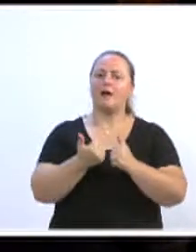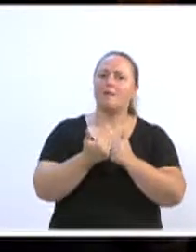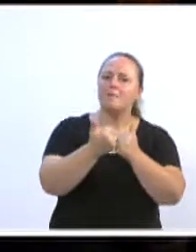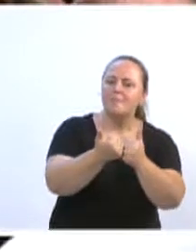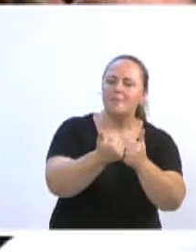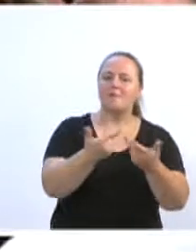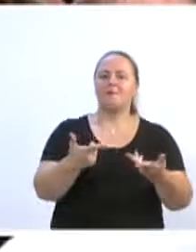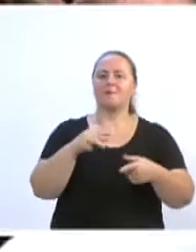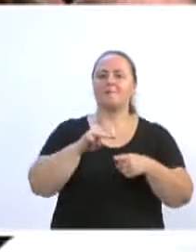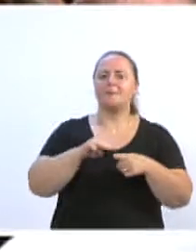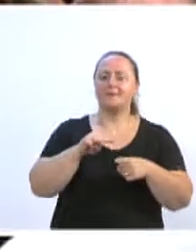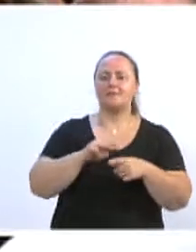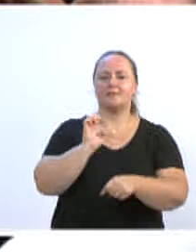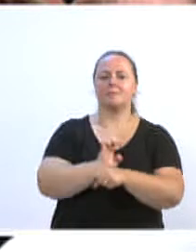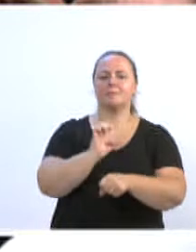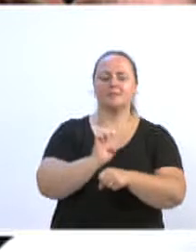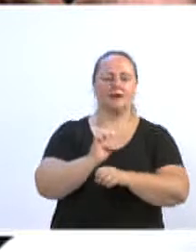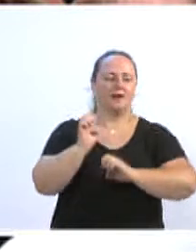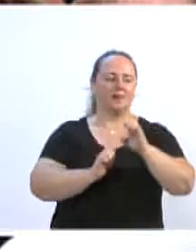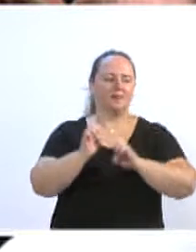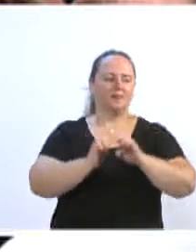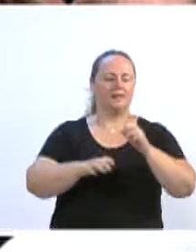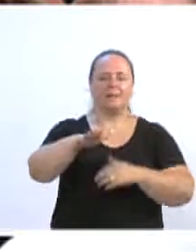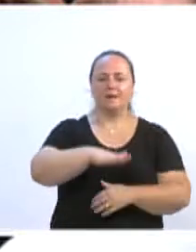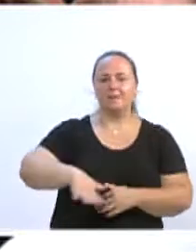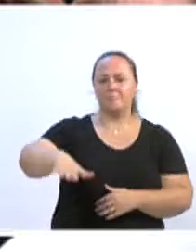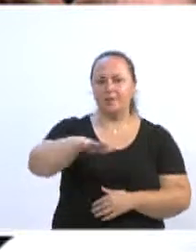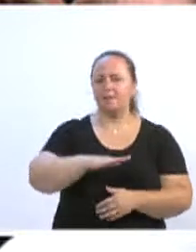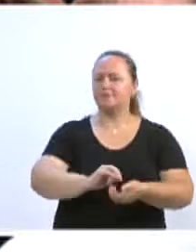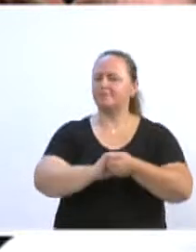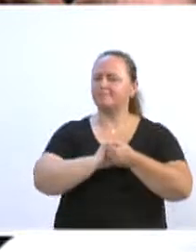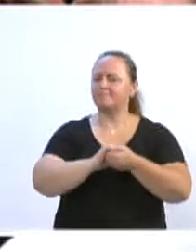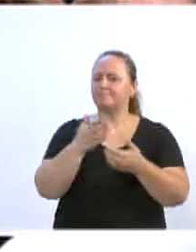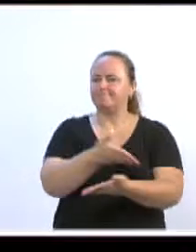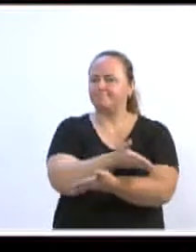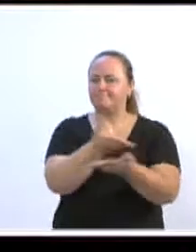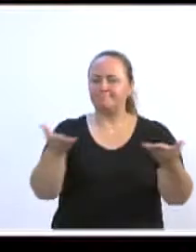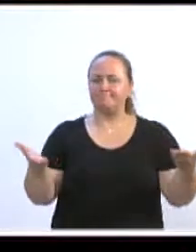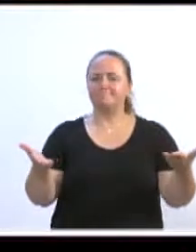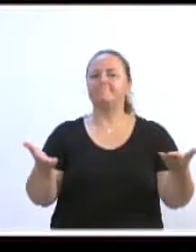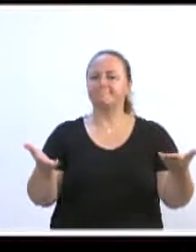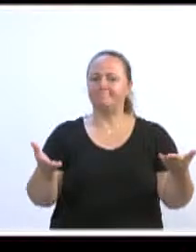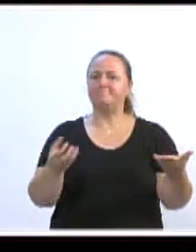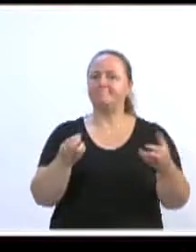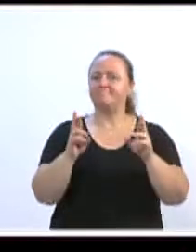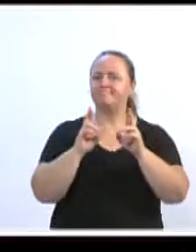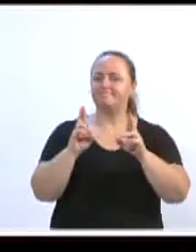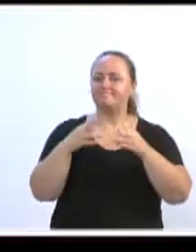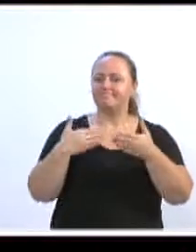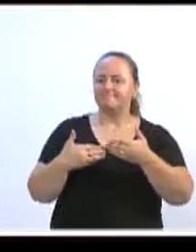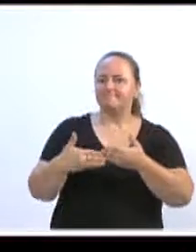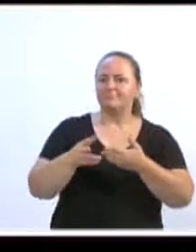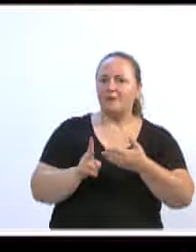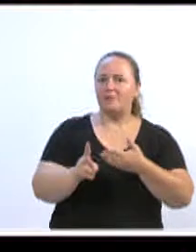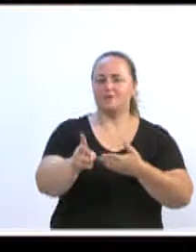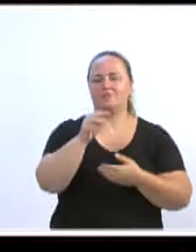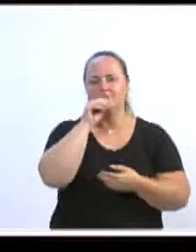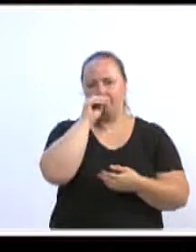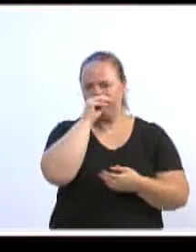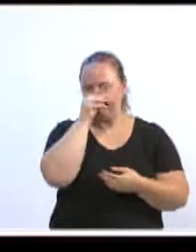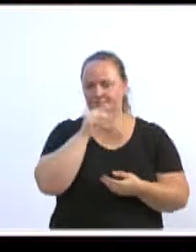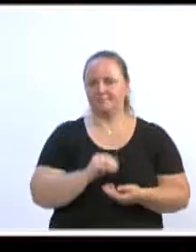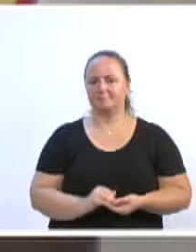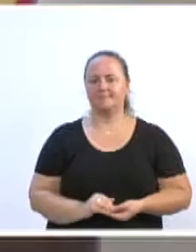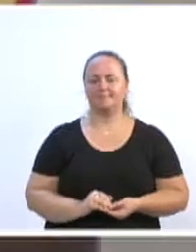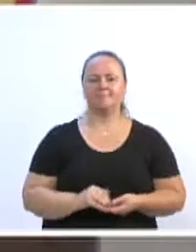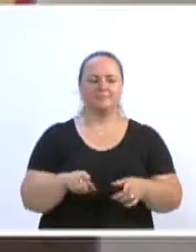e também das empresas do Vale da Jair. Parabéns a todos, vida longa no Entra 21. Também ontem estive